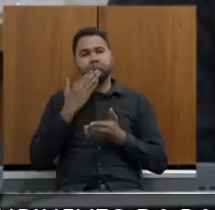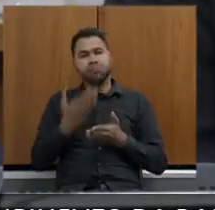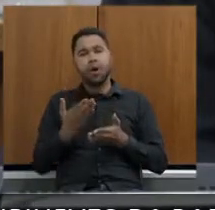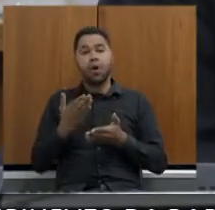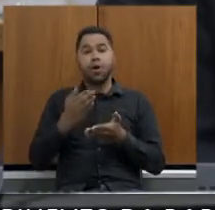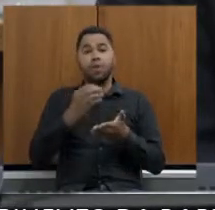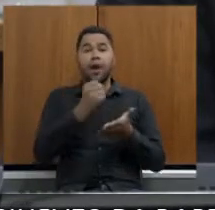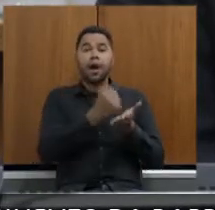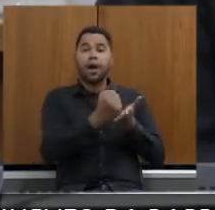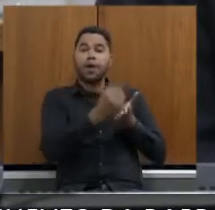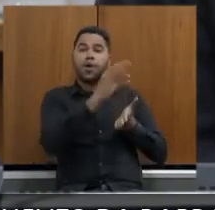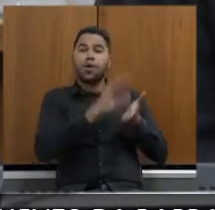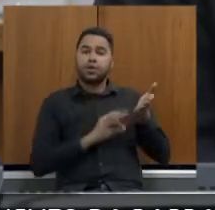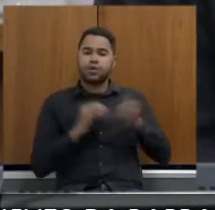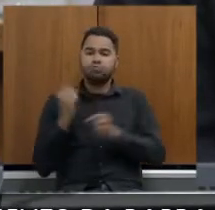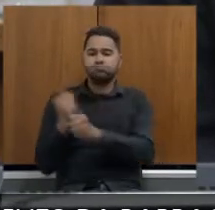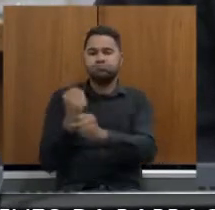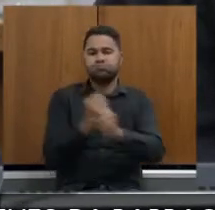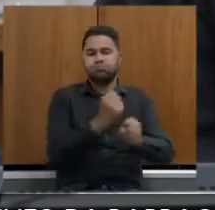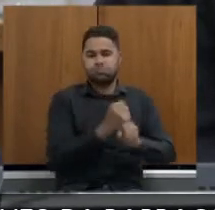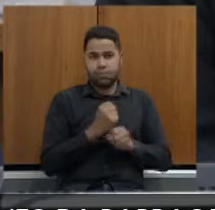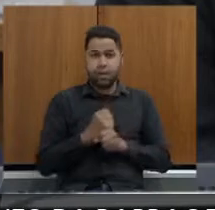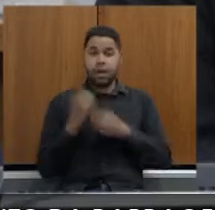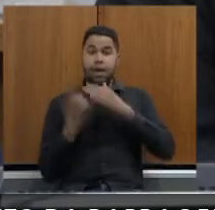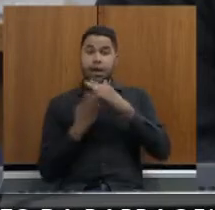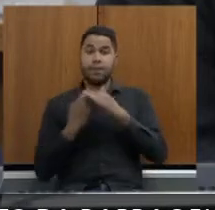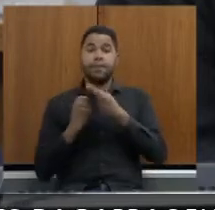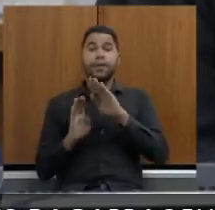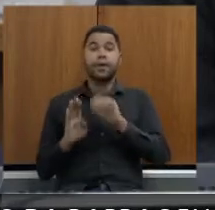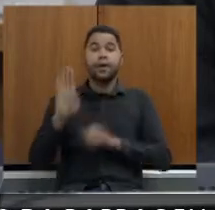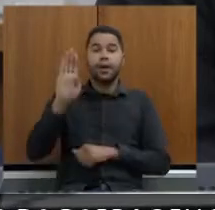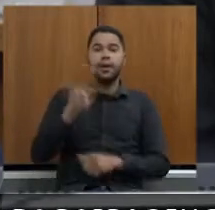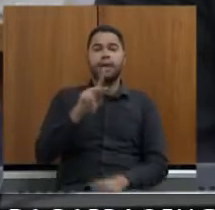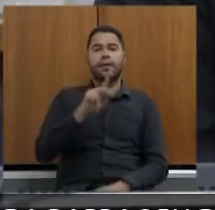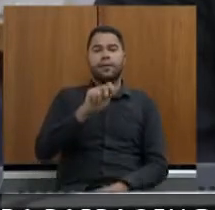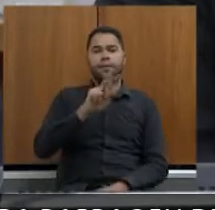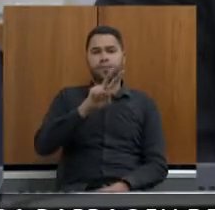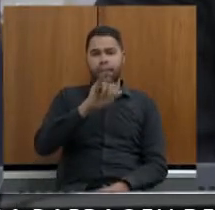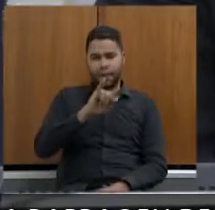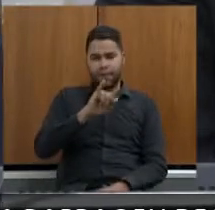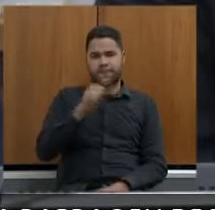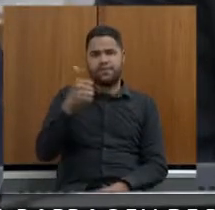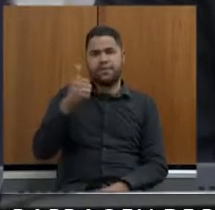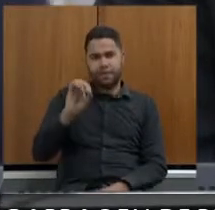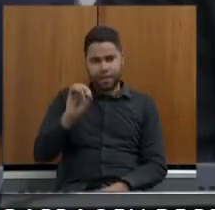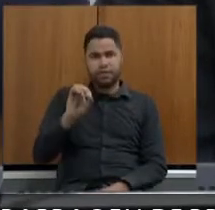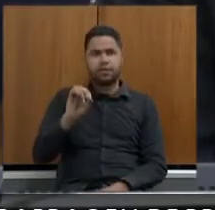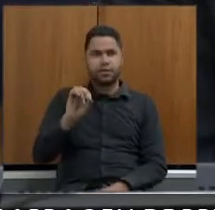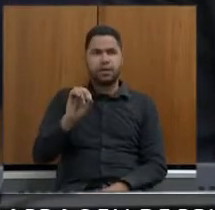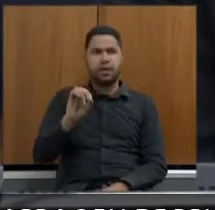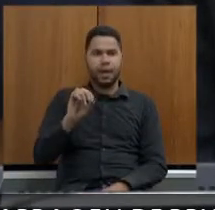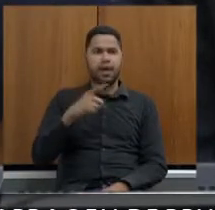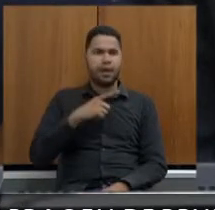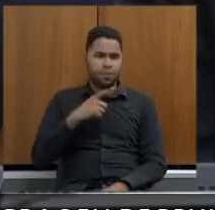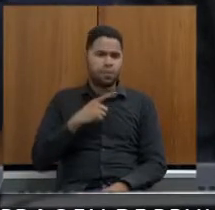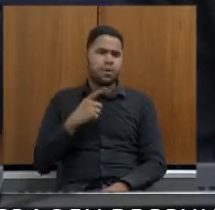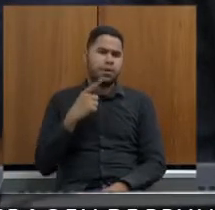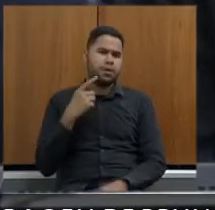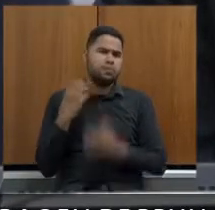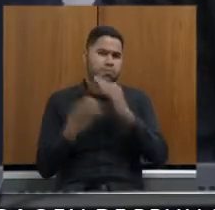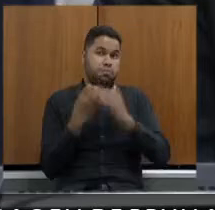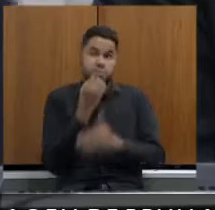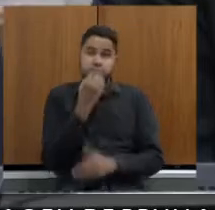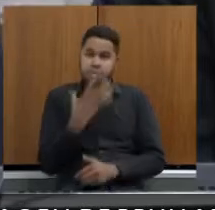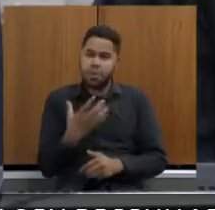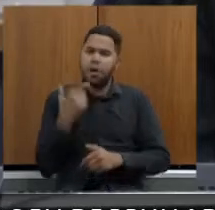contratação da obra e a empresa vencedora foi a PAV10 que é uma empresa boa tem trabalhado inclusive